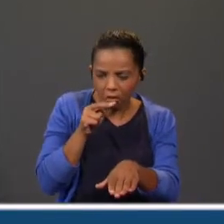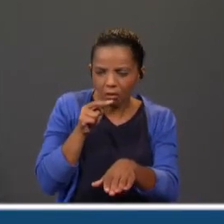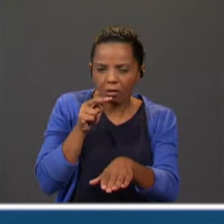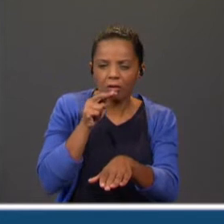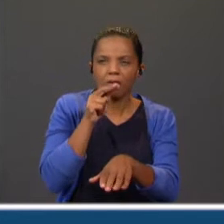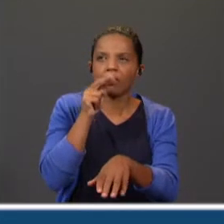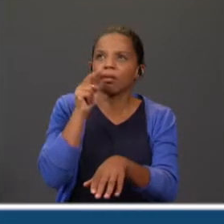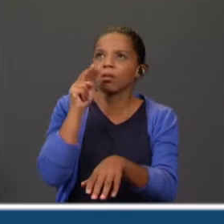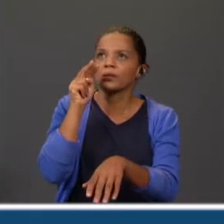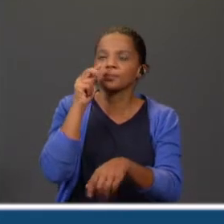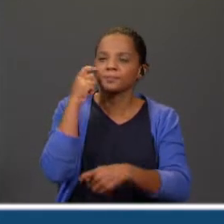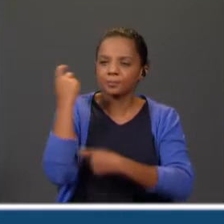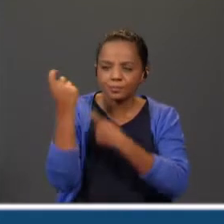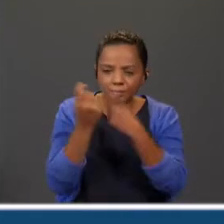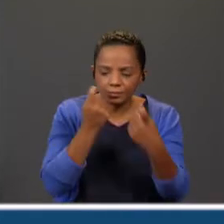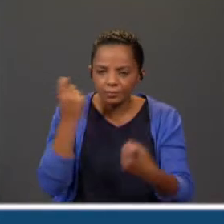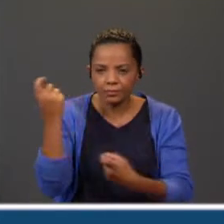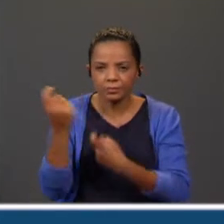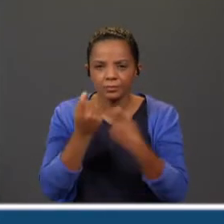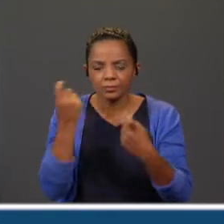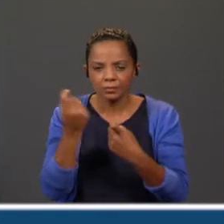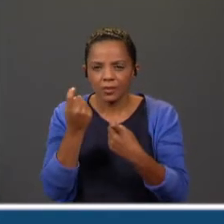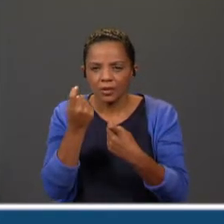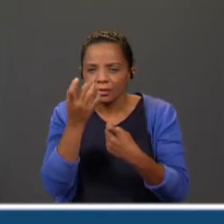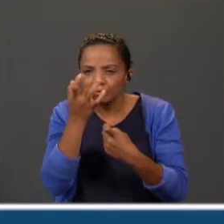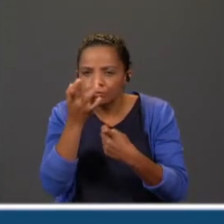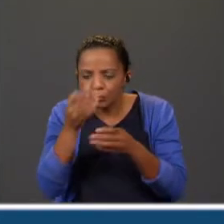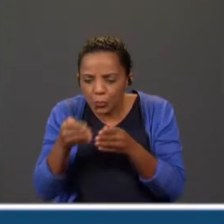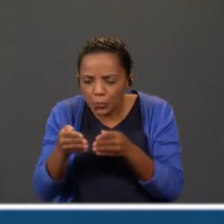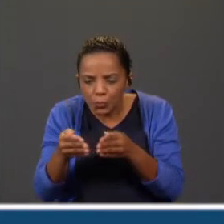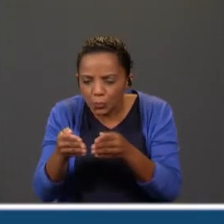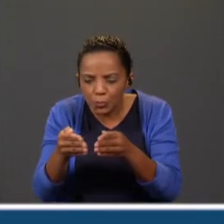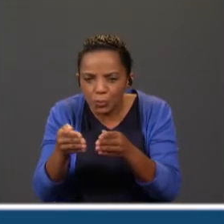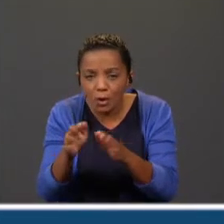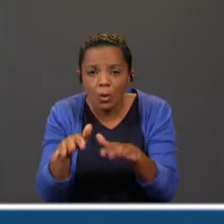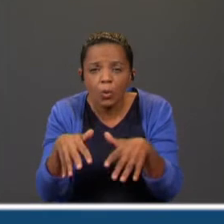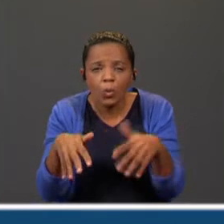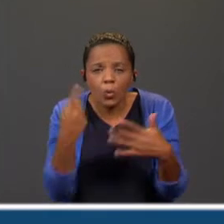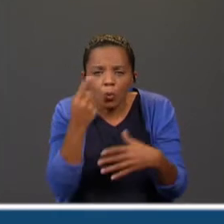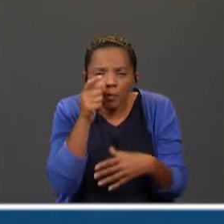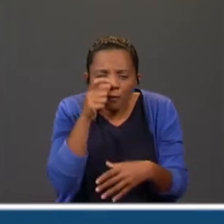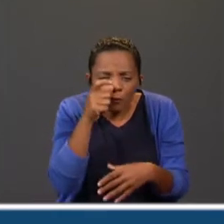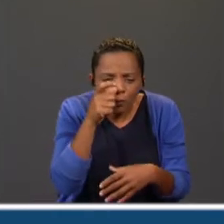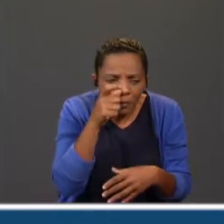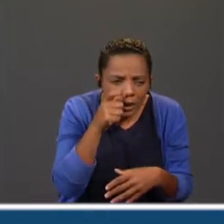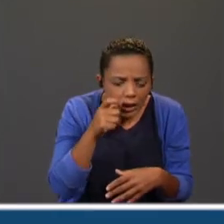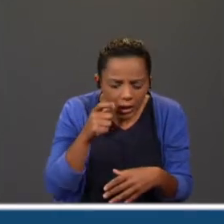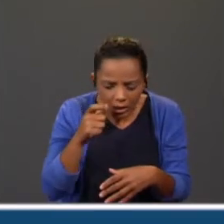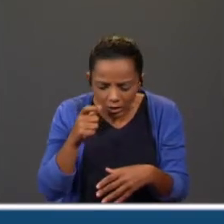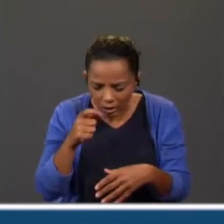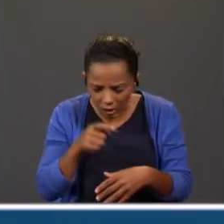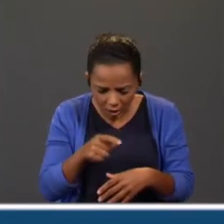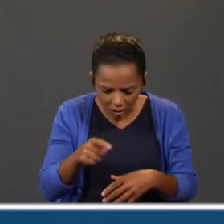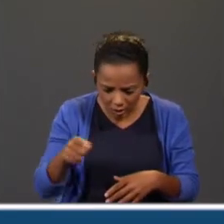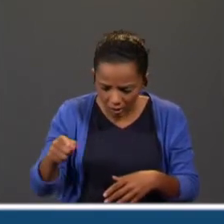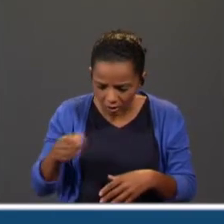que espreita em busca dos negros carreirinhos ou, ao menos, de uma formiga descuidada que andasse